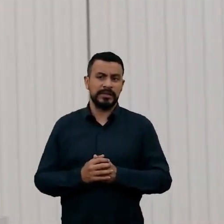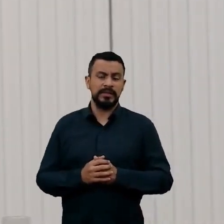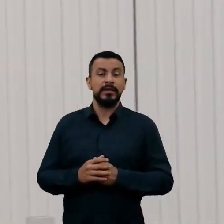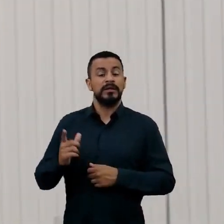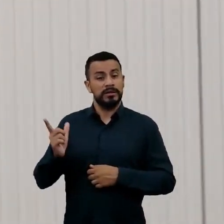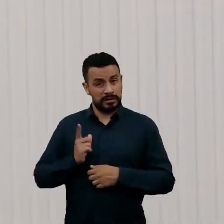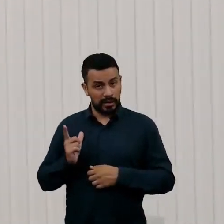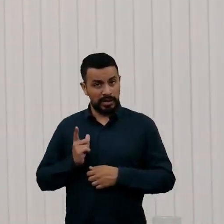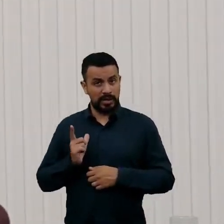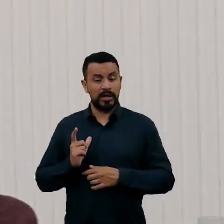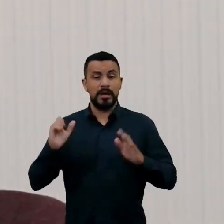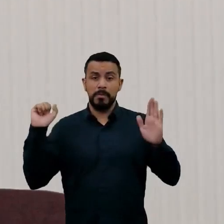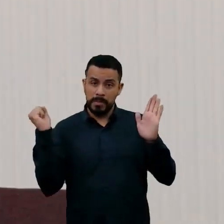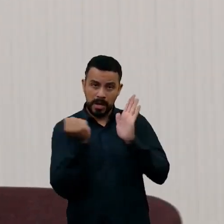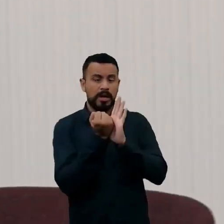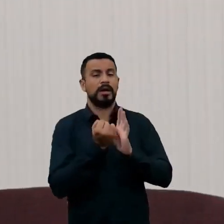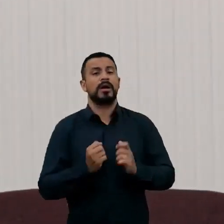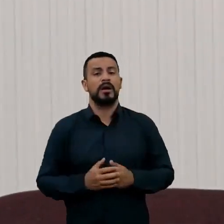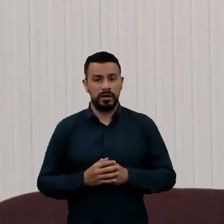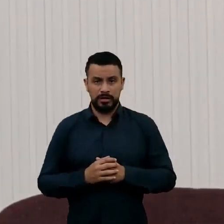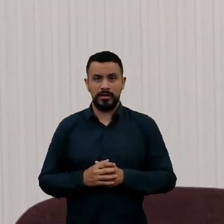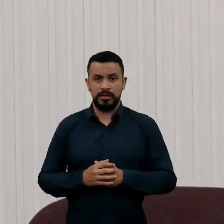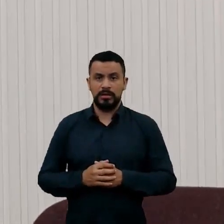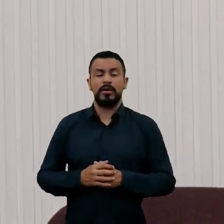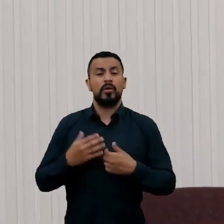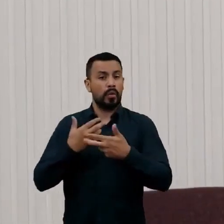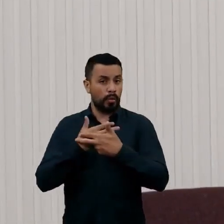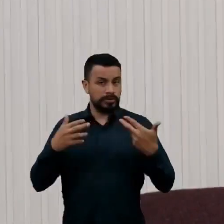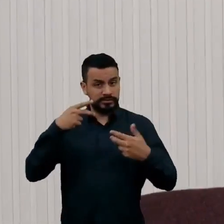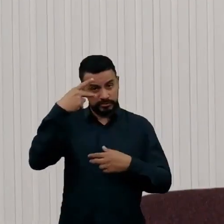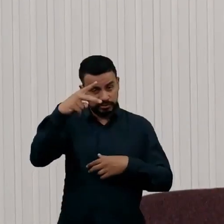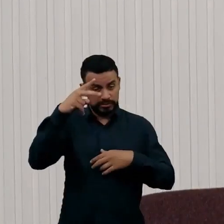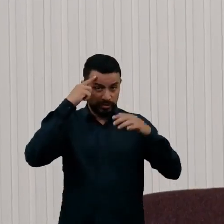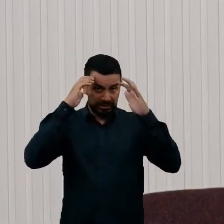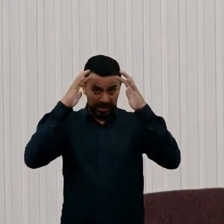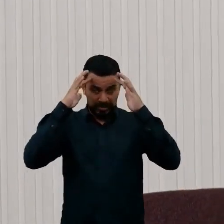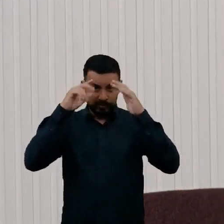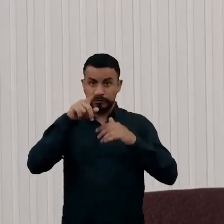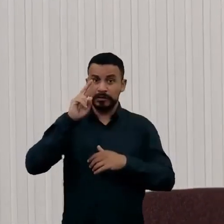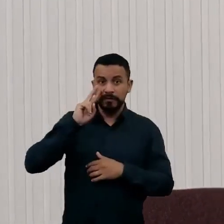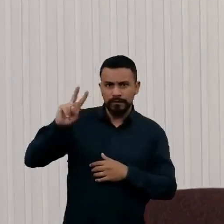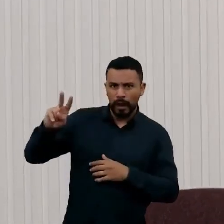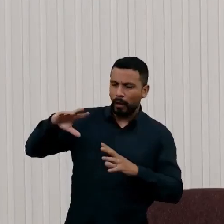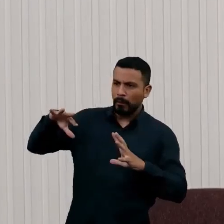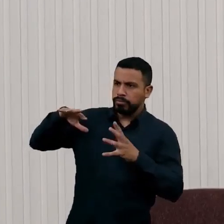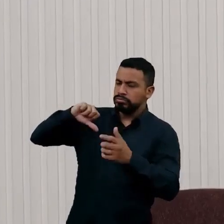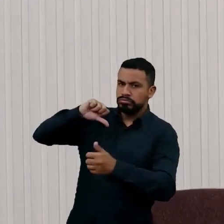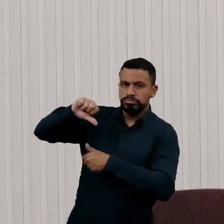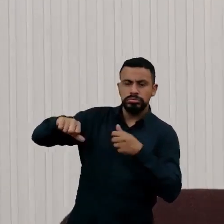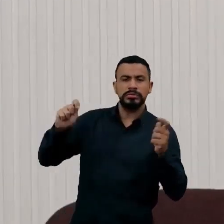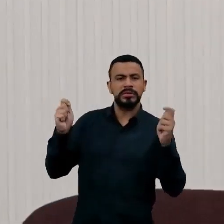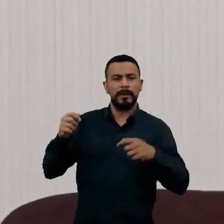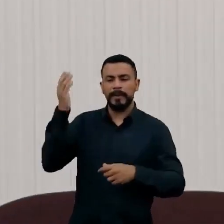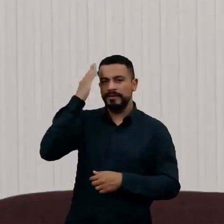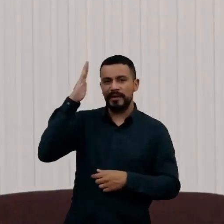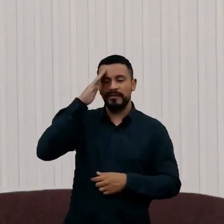marca, algo que seja dentro do seu cérebro quando você vê um fenômeno no mundo e você entende rapidamente o que é este